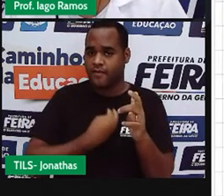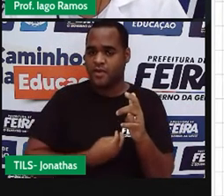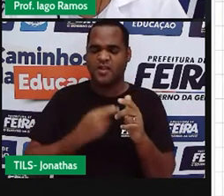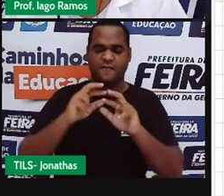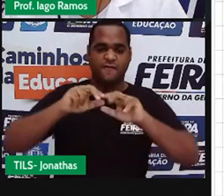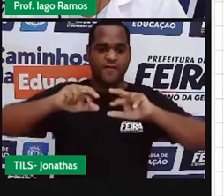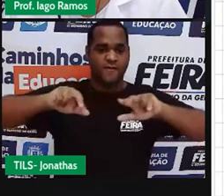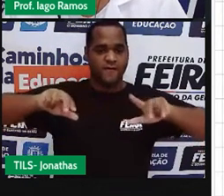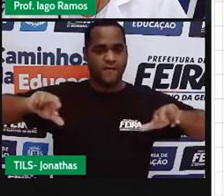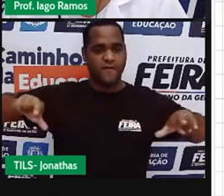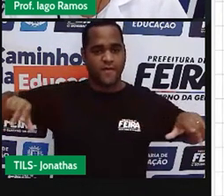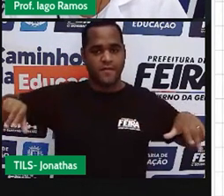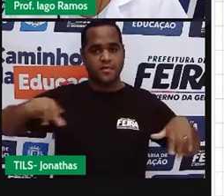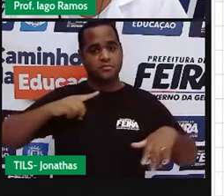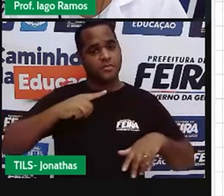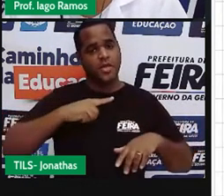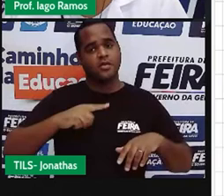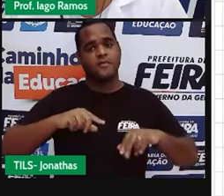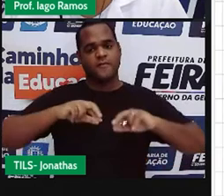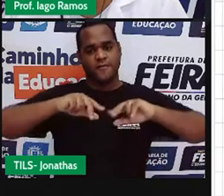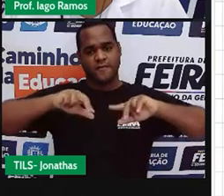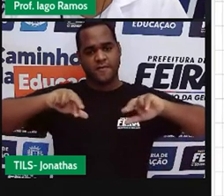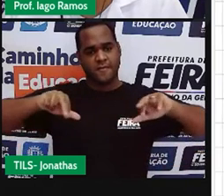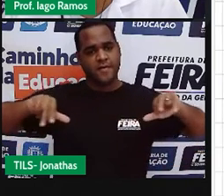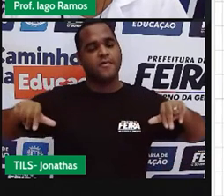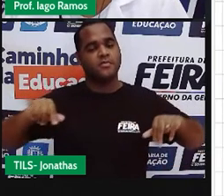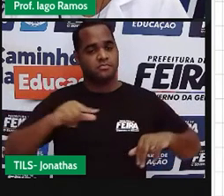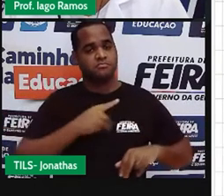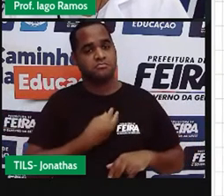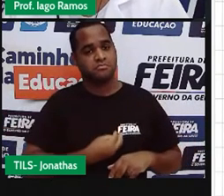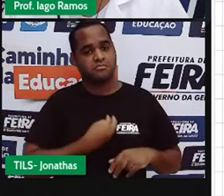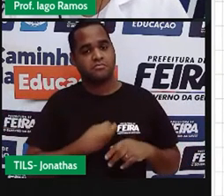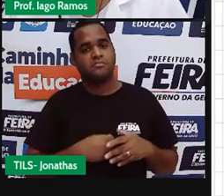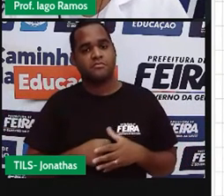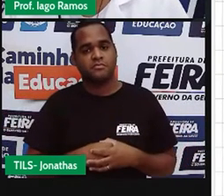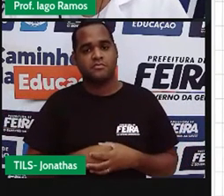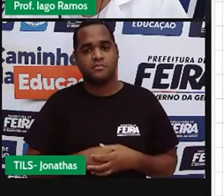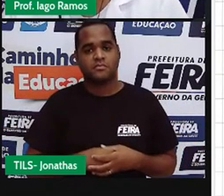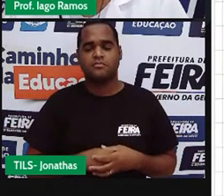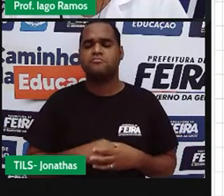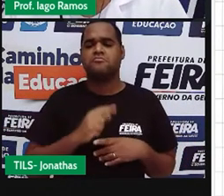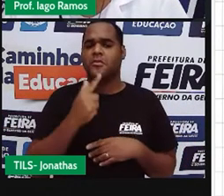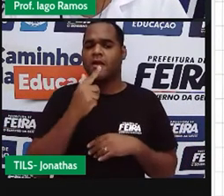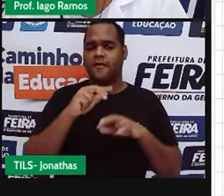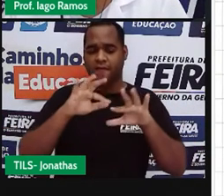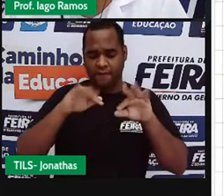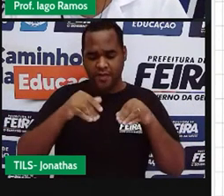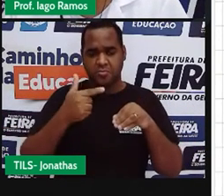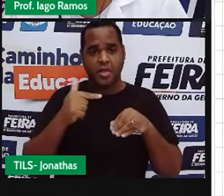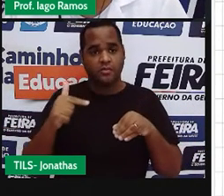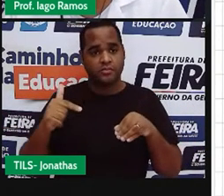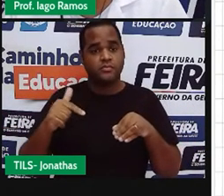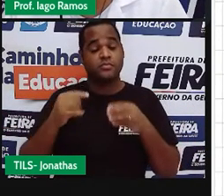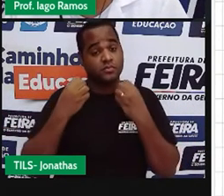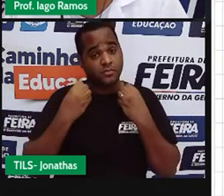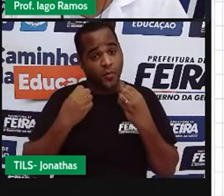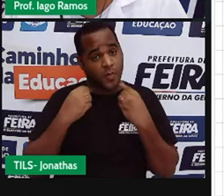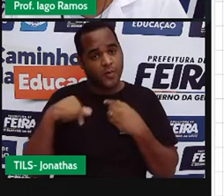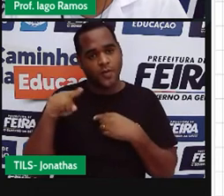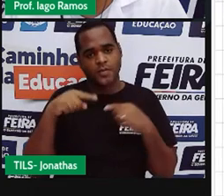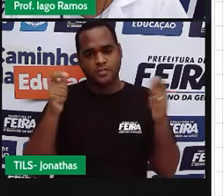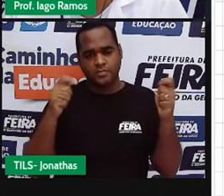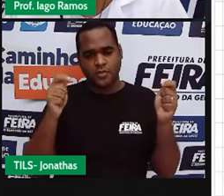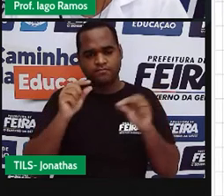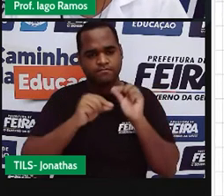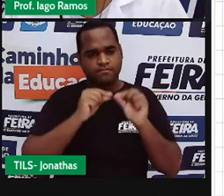Infinitos pontos. Infinitos. Se são infinitos pontos, o que é que a gente pode